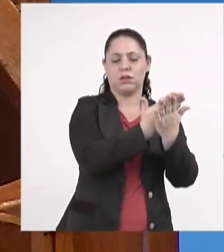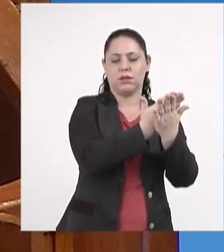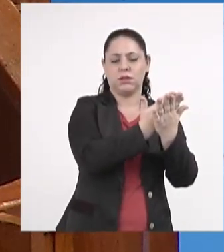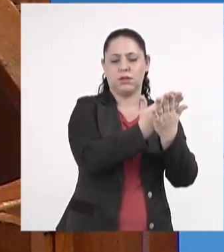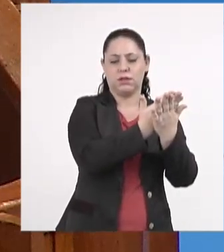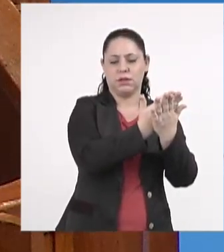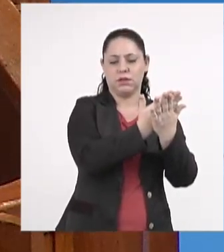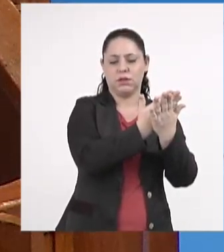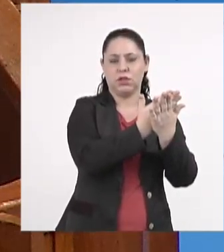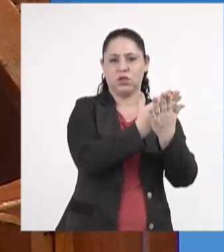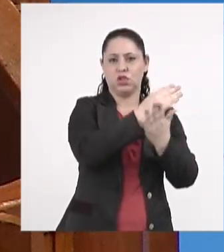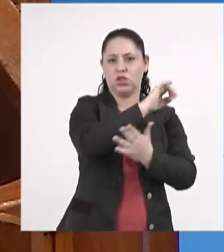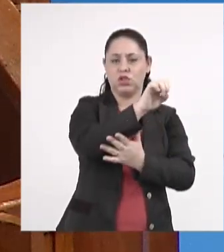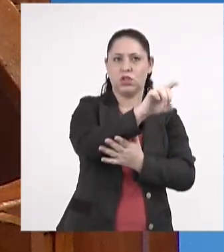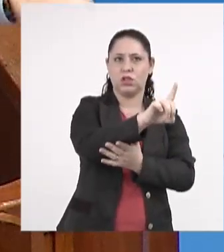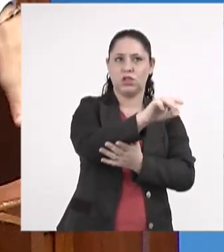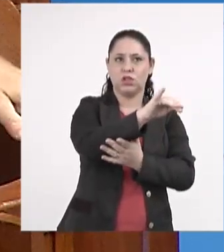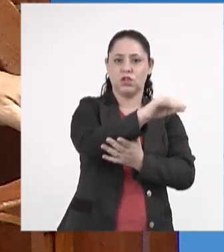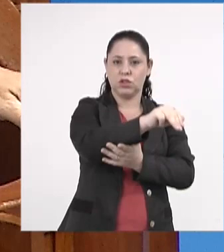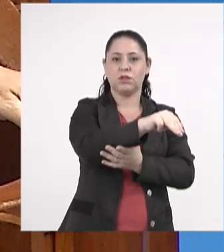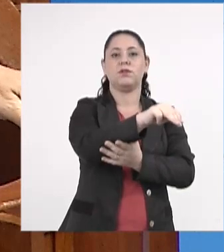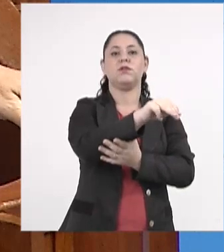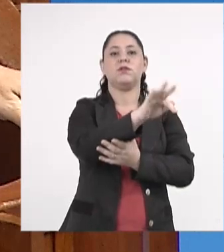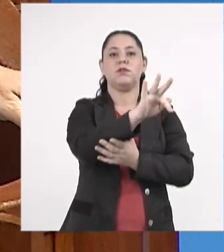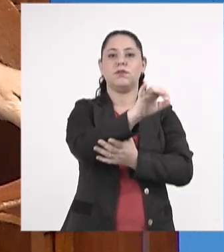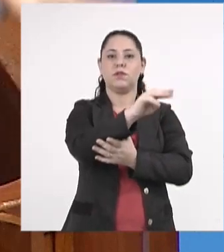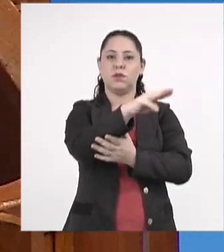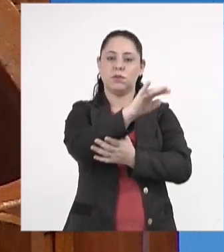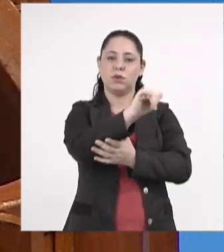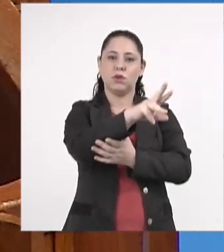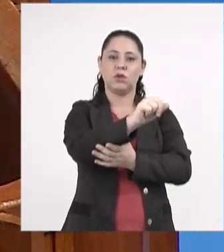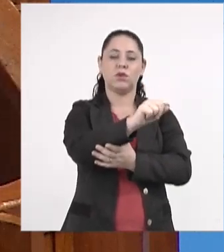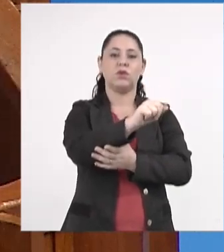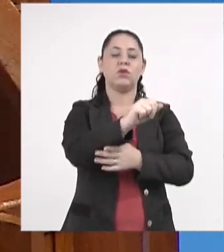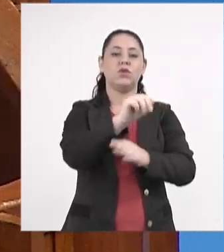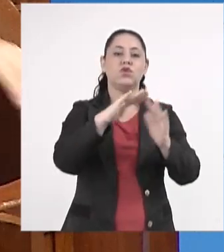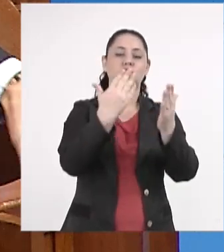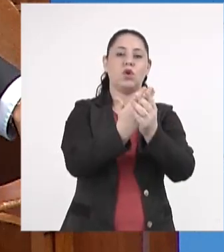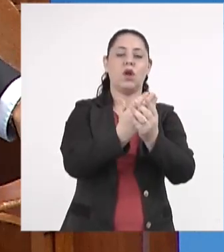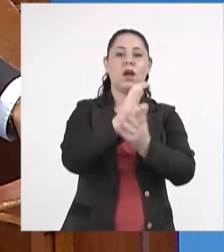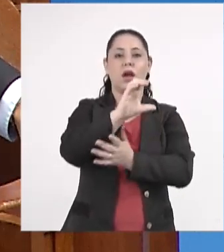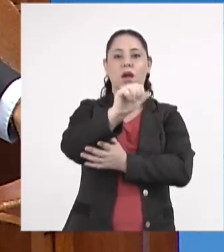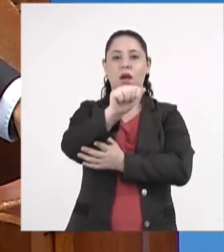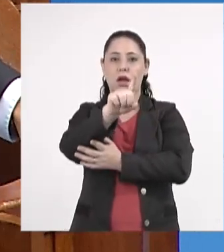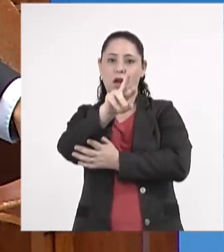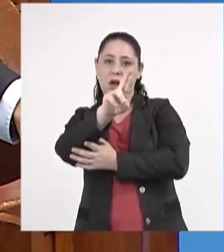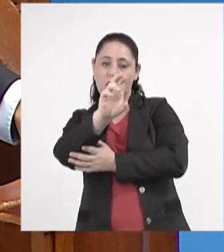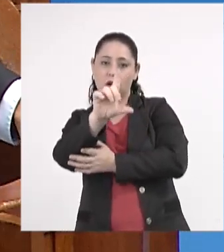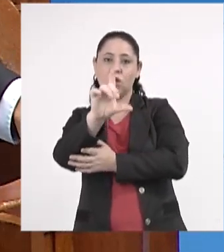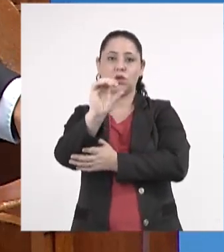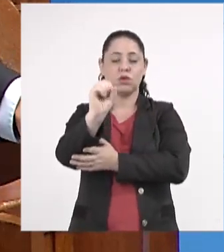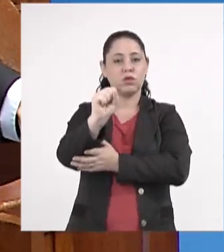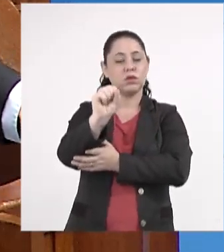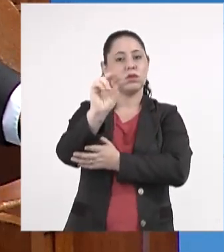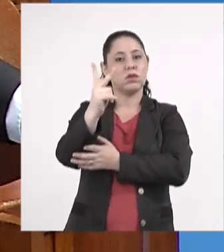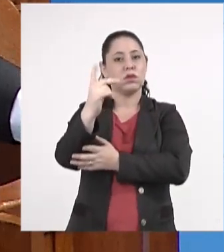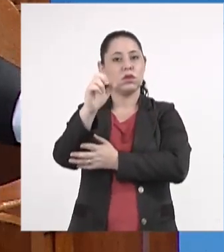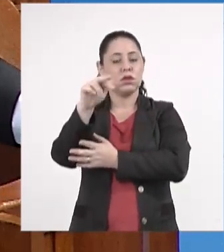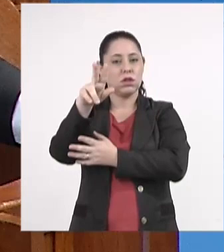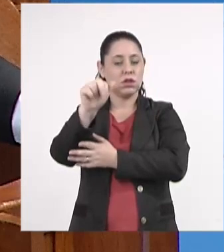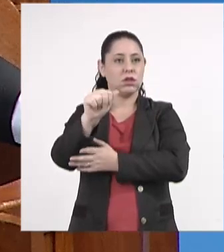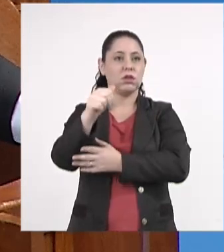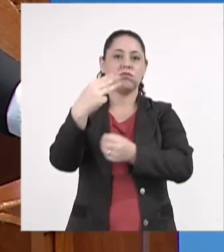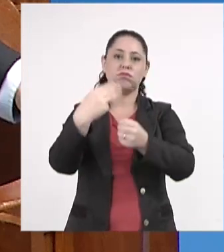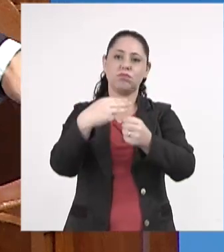no Jardim Flamboiã, escola Carlos Henrique Schirader foi fechada, nós tivemos a